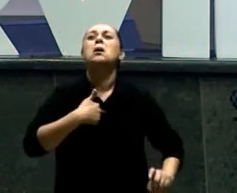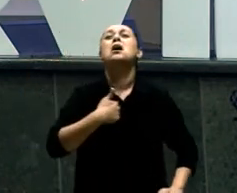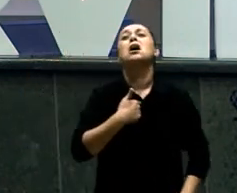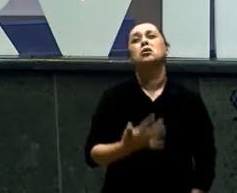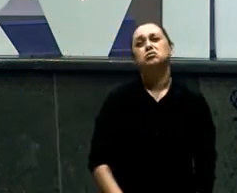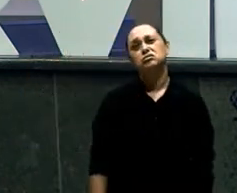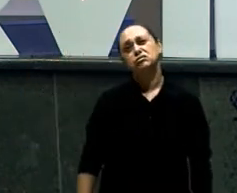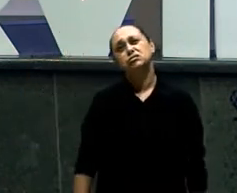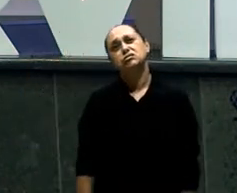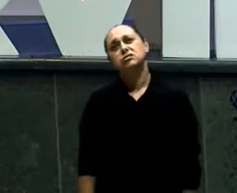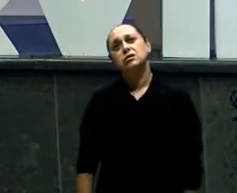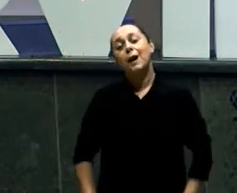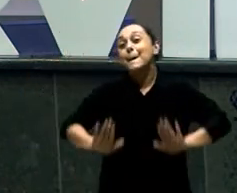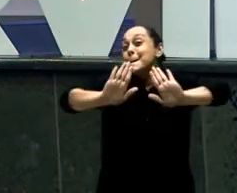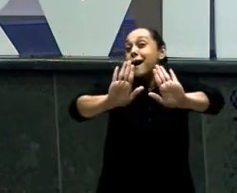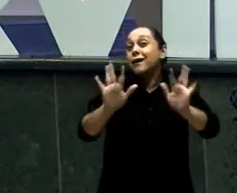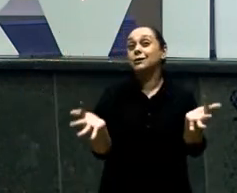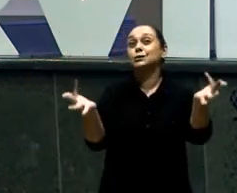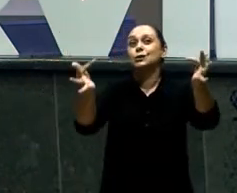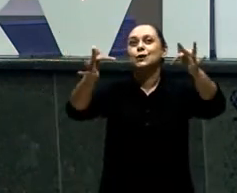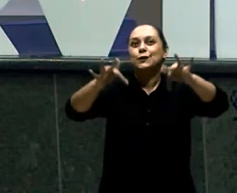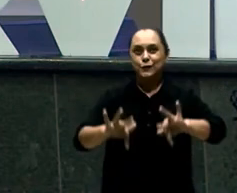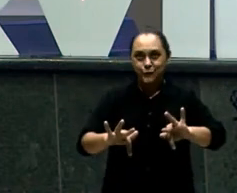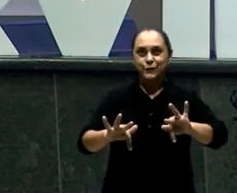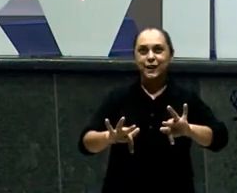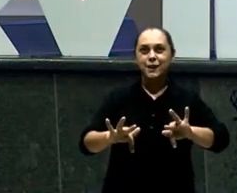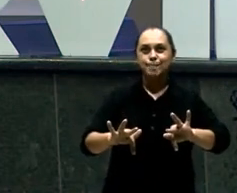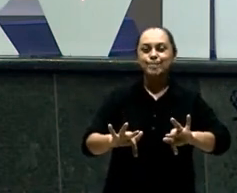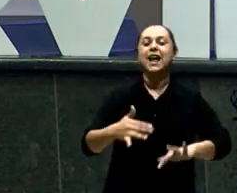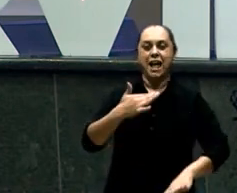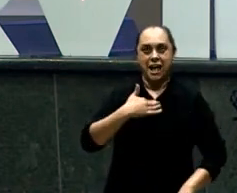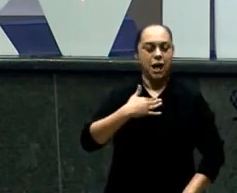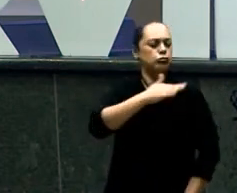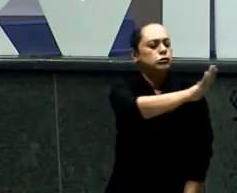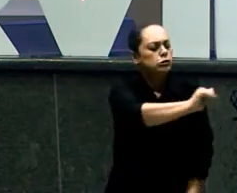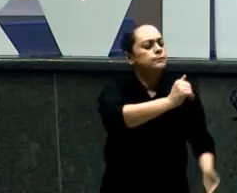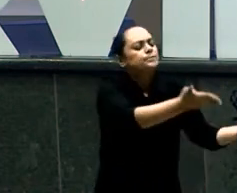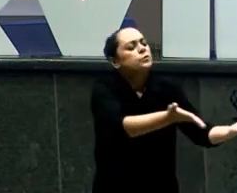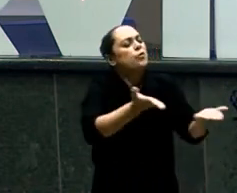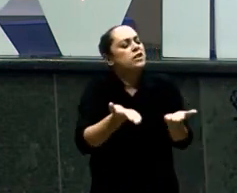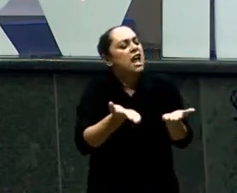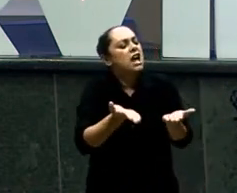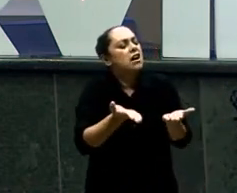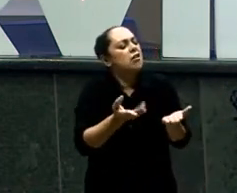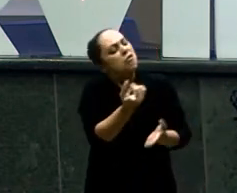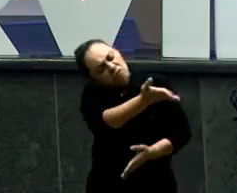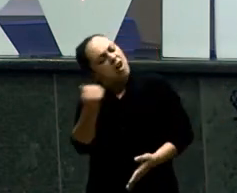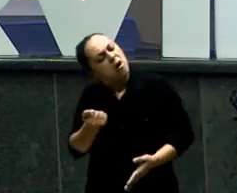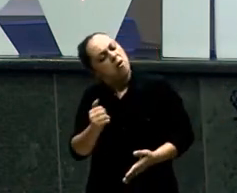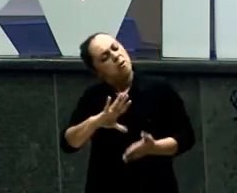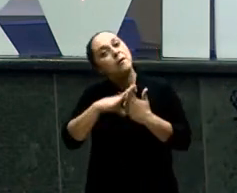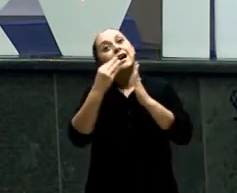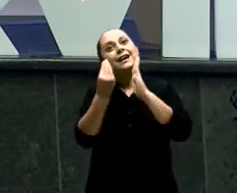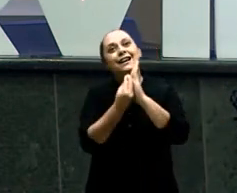contar não Mas no final de tudo Eu consegui levar ele para a igreja Ele aceitou a Jesus Virou meu amigo Hoje ele mora aqui Pertinho de